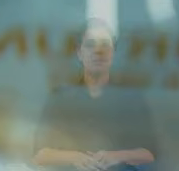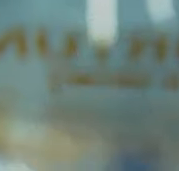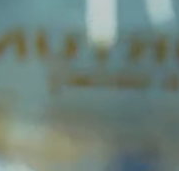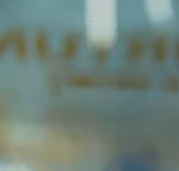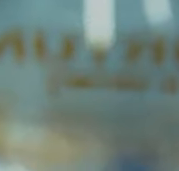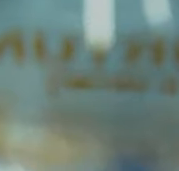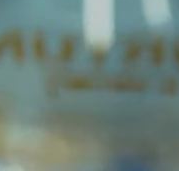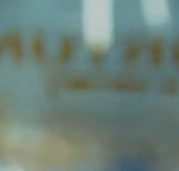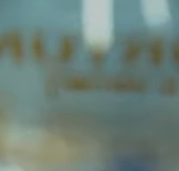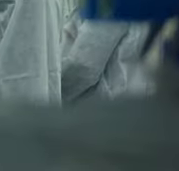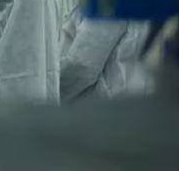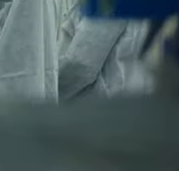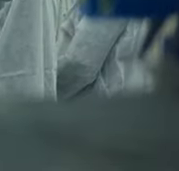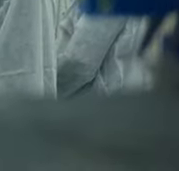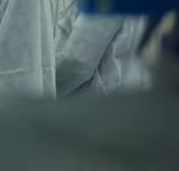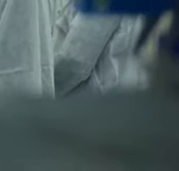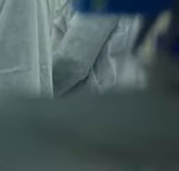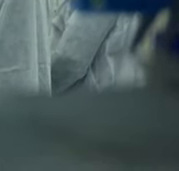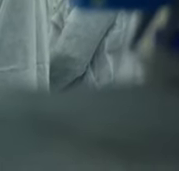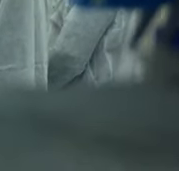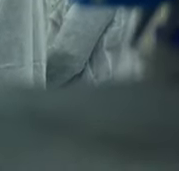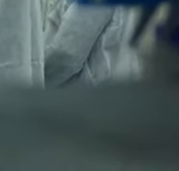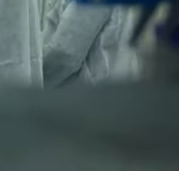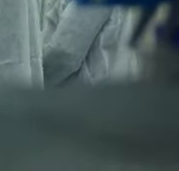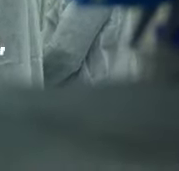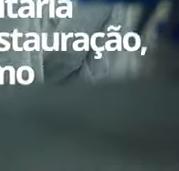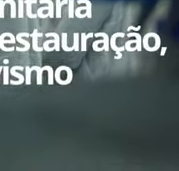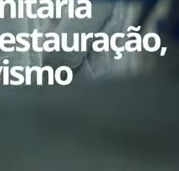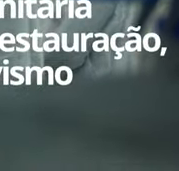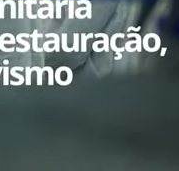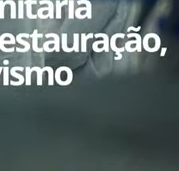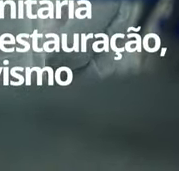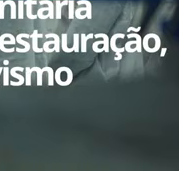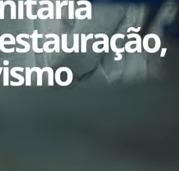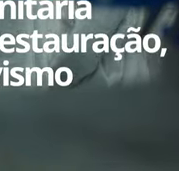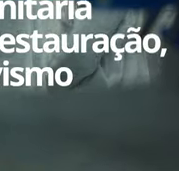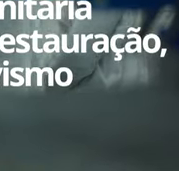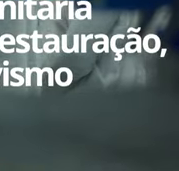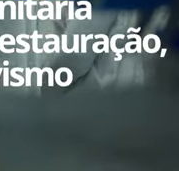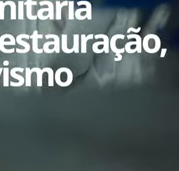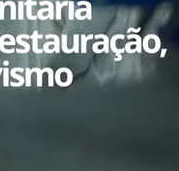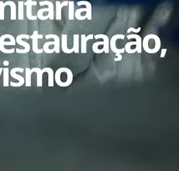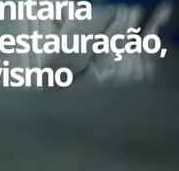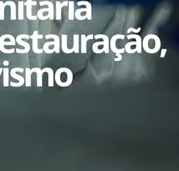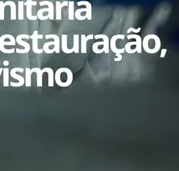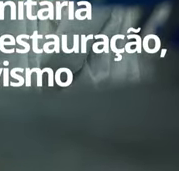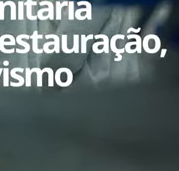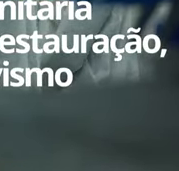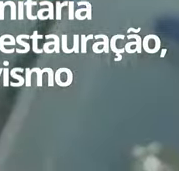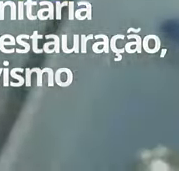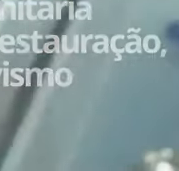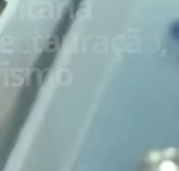rastreio e testagem. Garantir a vacinação a todos. Mais apoio aos trabalhadores atingidos. Retomar a atividade, garantindo a proteção